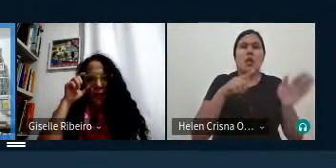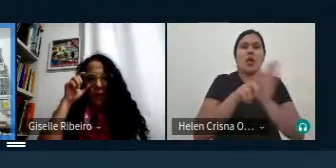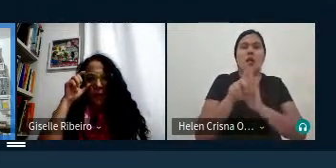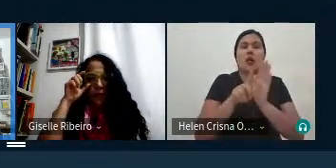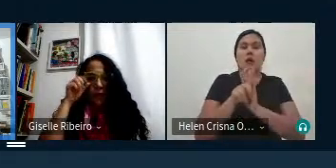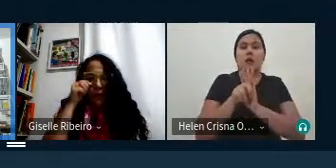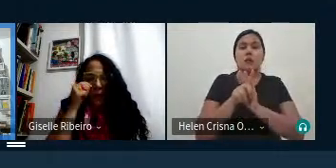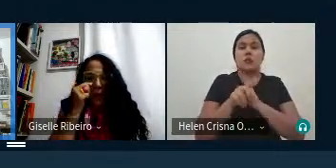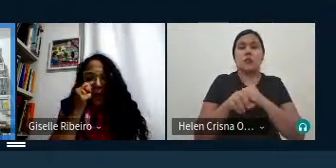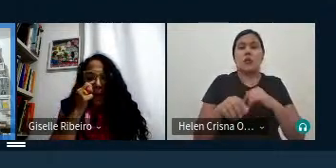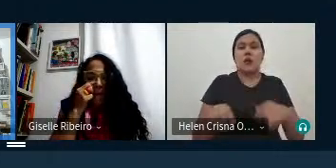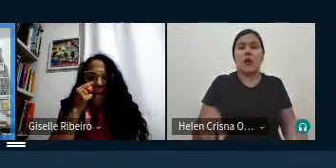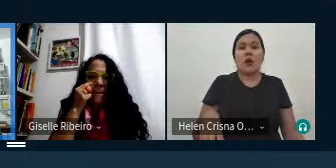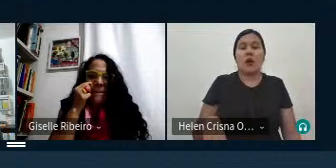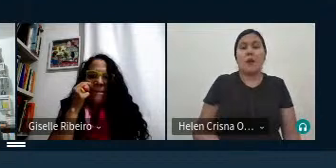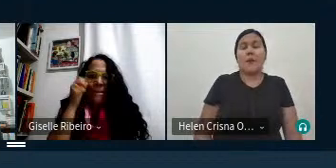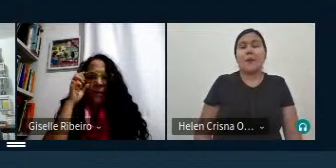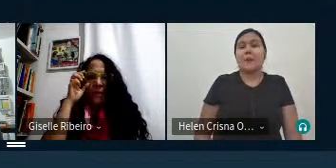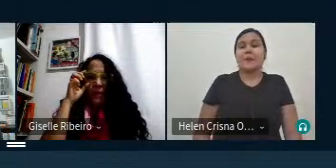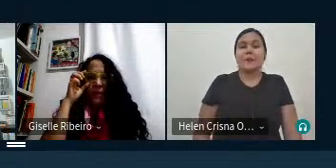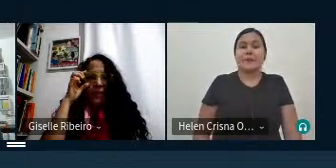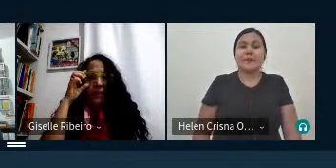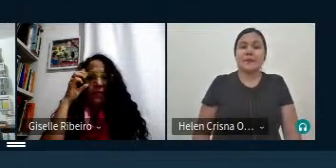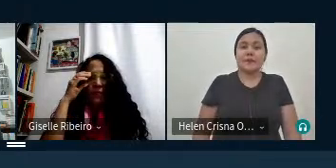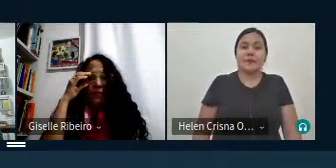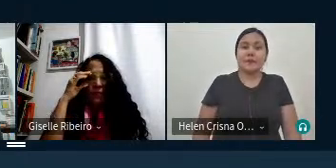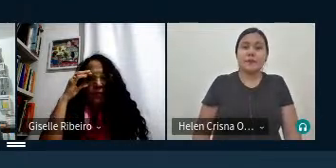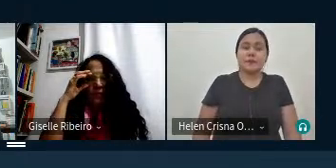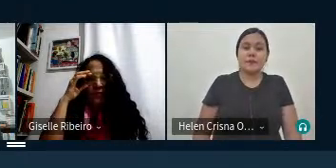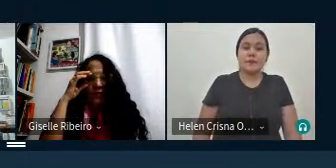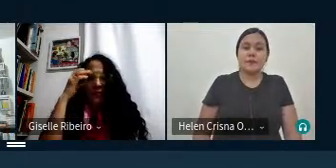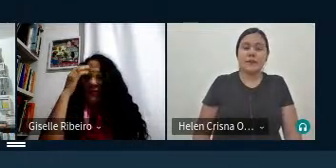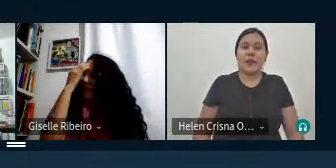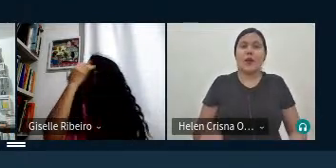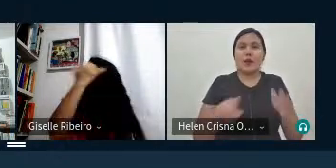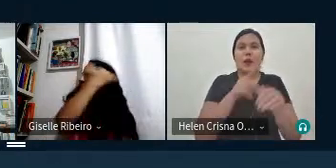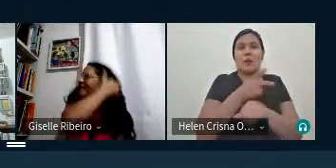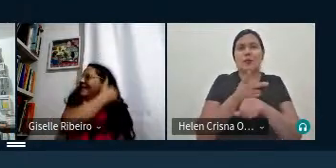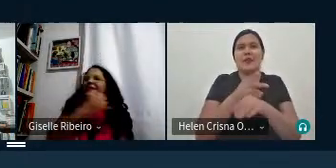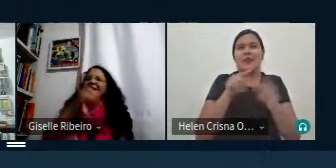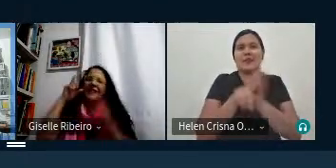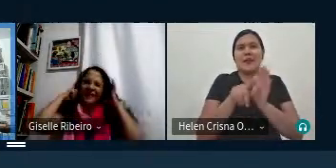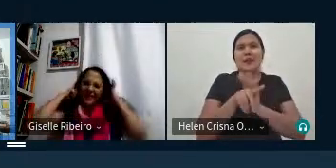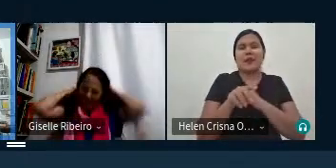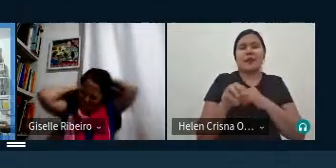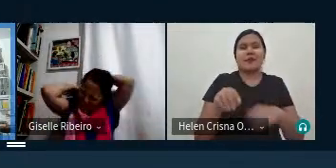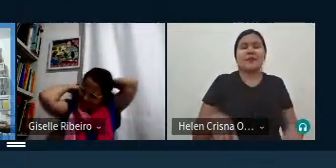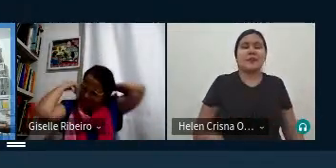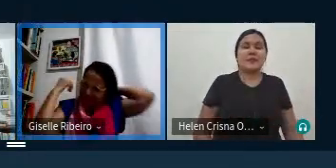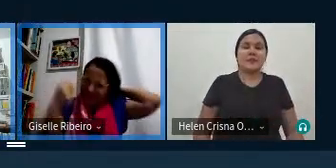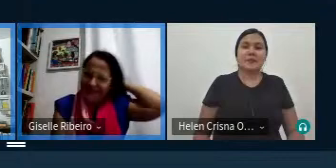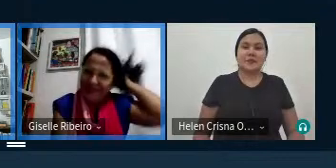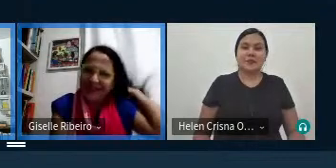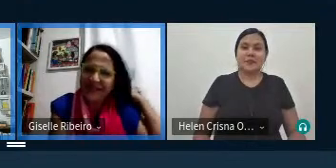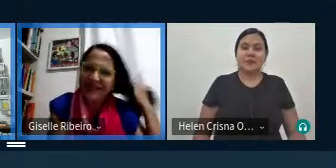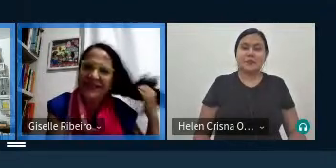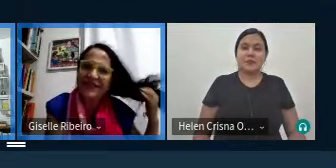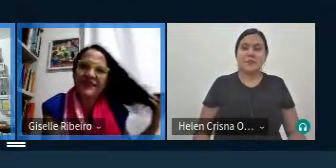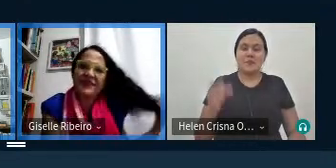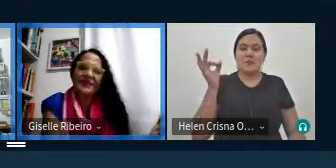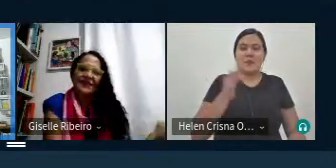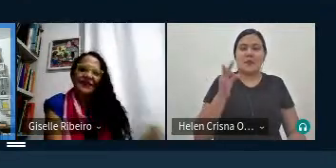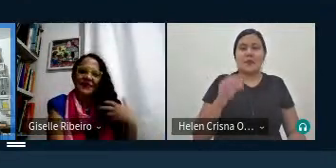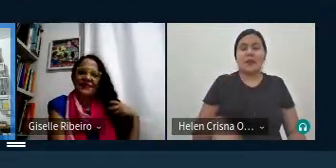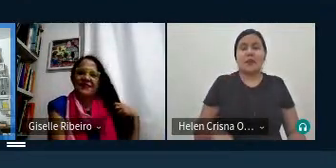Minerva Barreiros isso essa mesmo estou tentando localizar ela aqui ótimo Cássio por favor